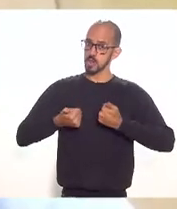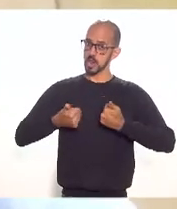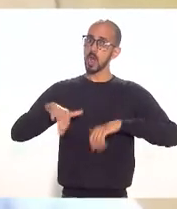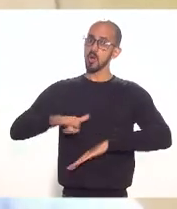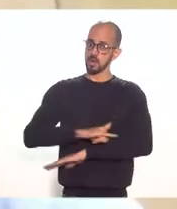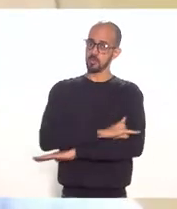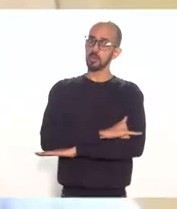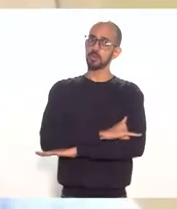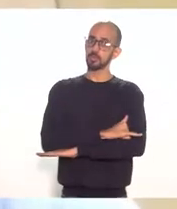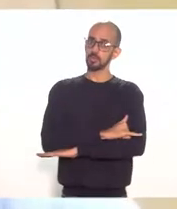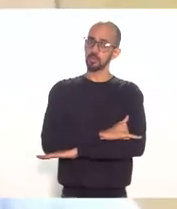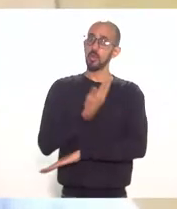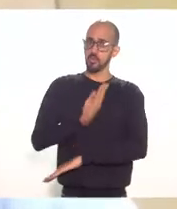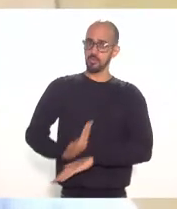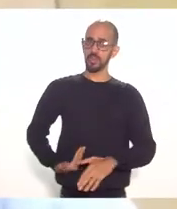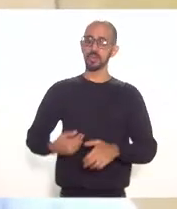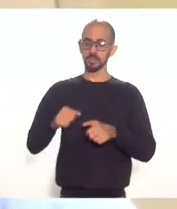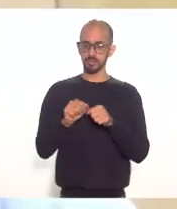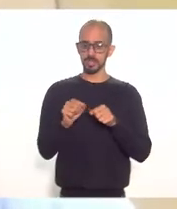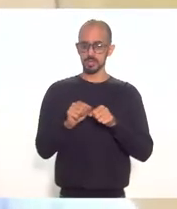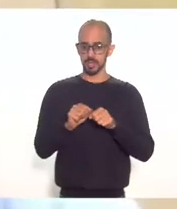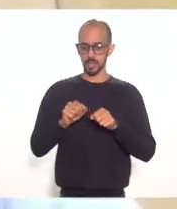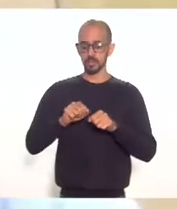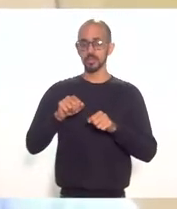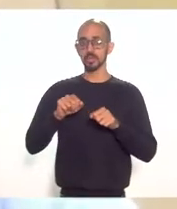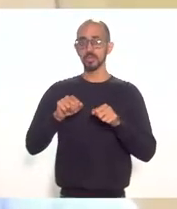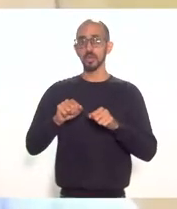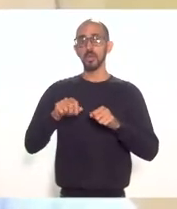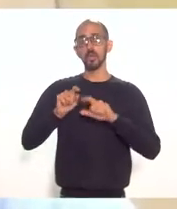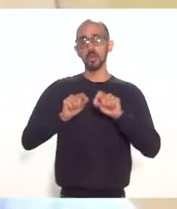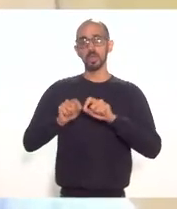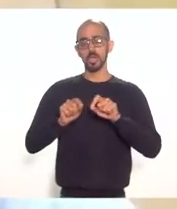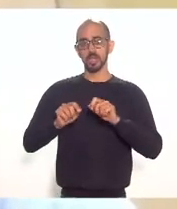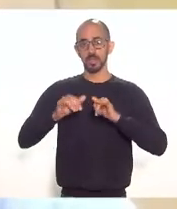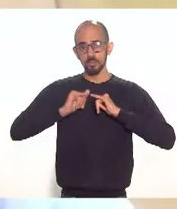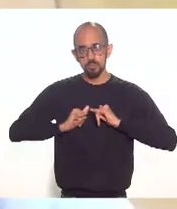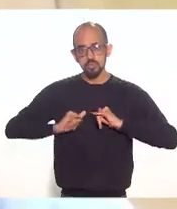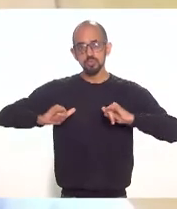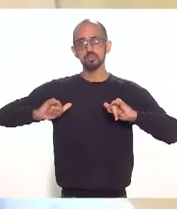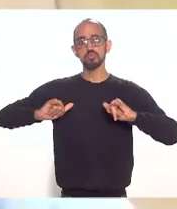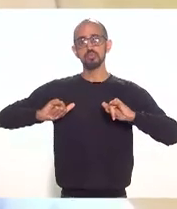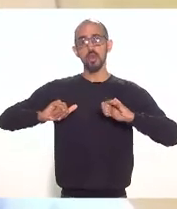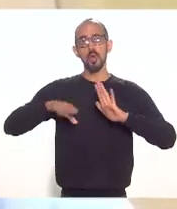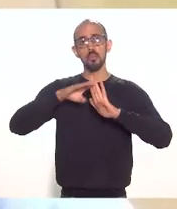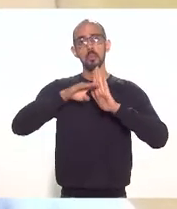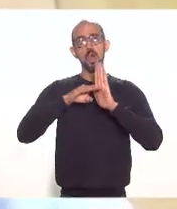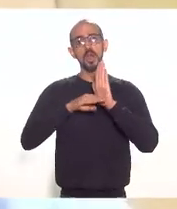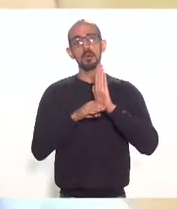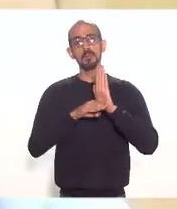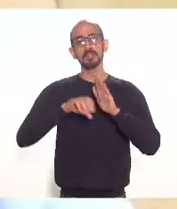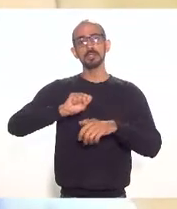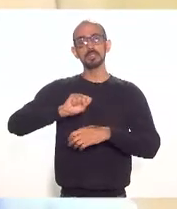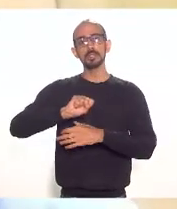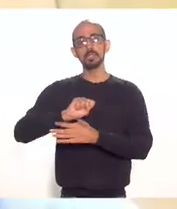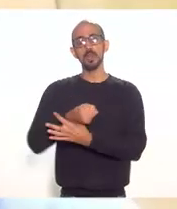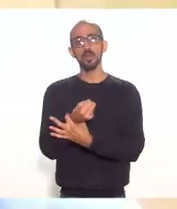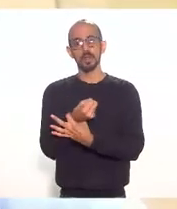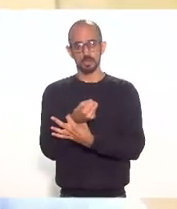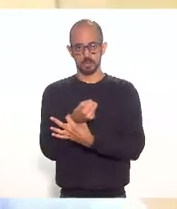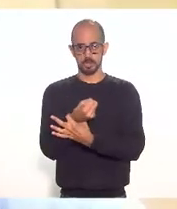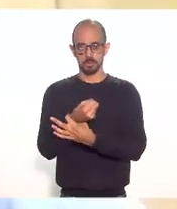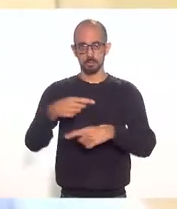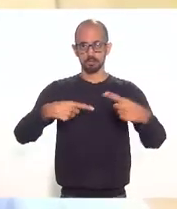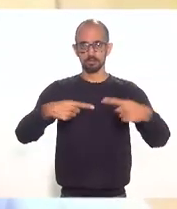gente está em visa de lançar um novo programa de segurança para a linha vermelha e linha amarela, que são as principais vias de acesso ao Galeão